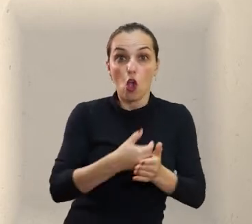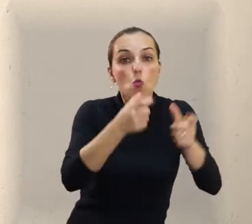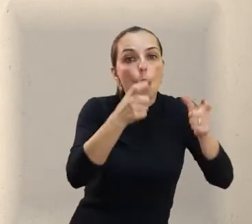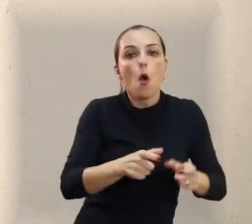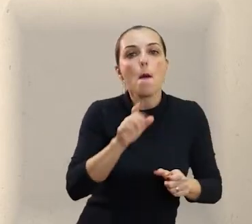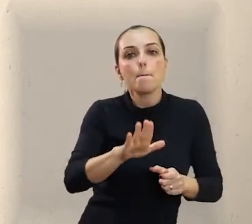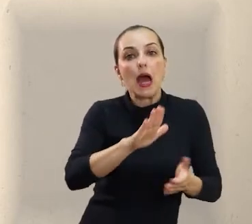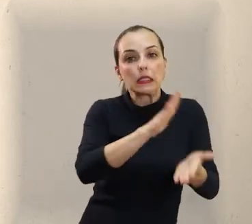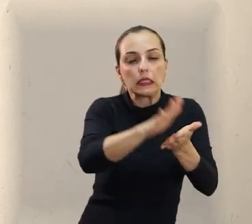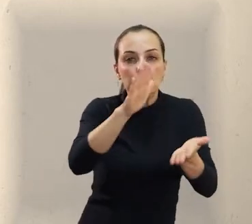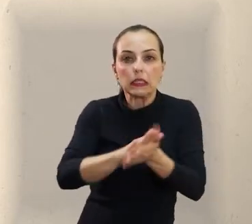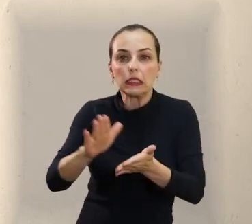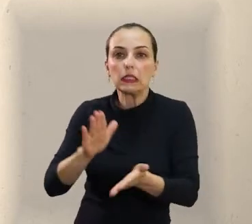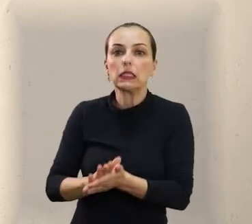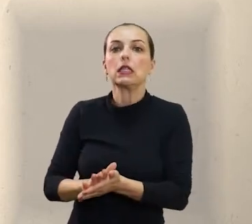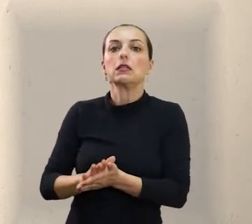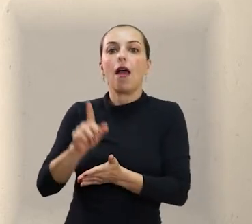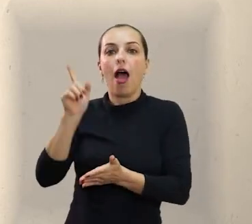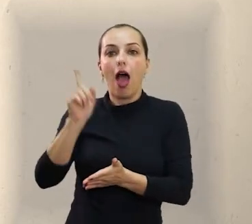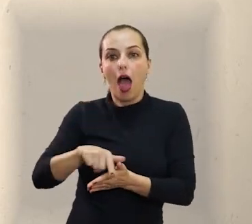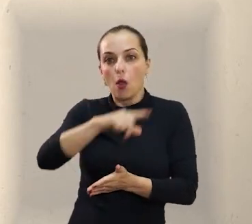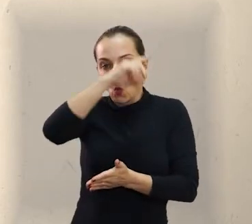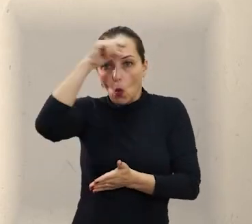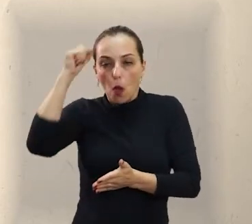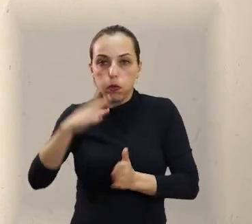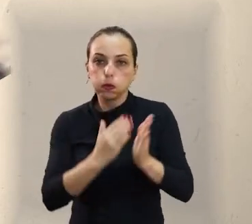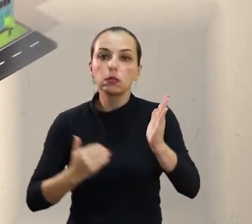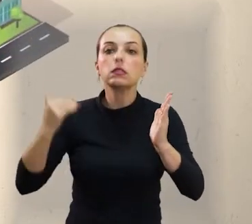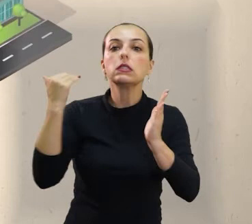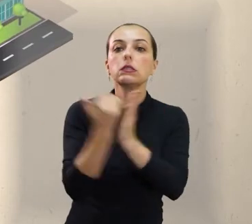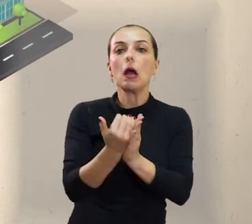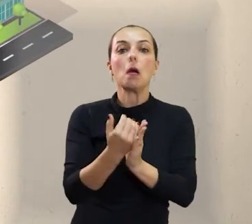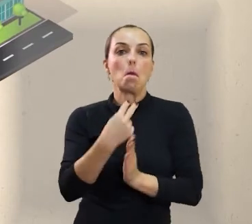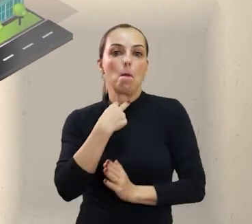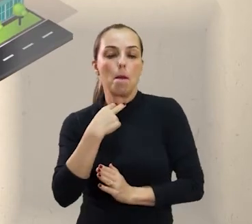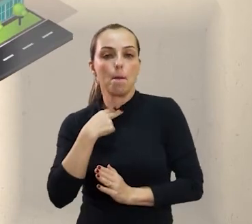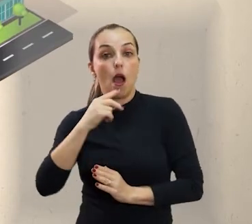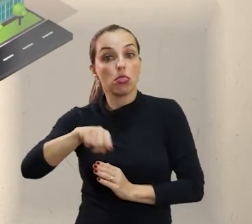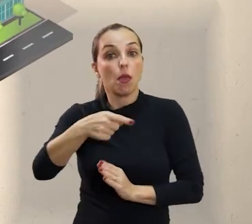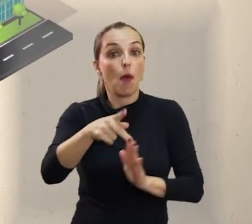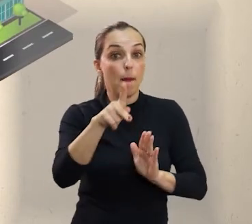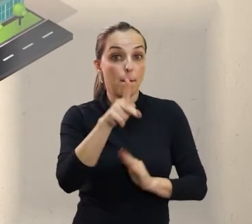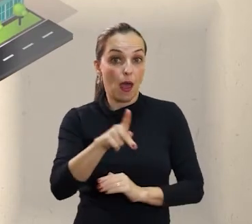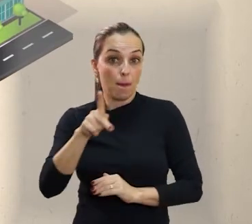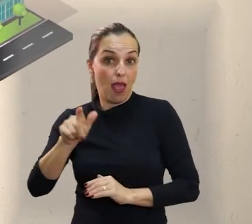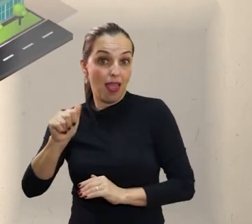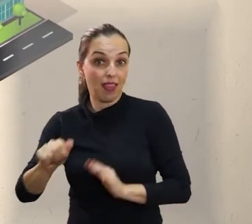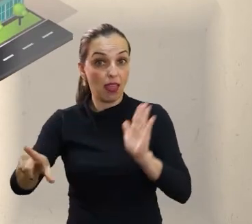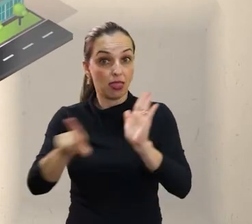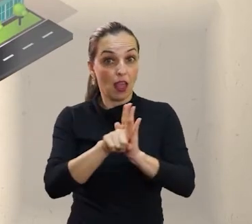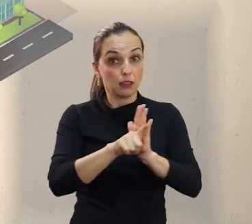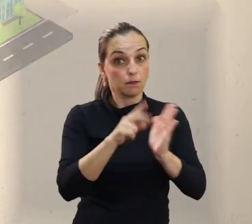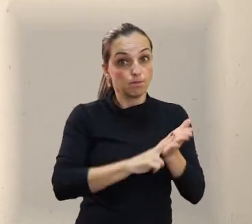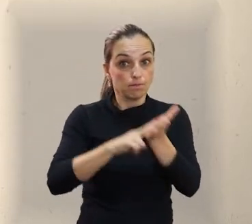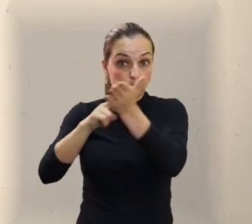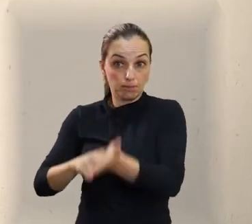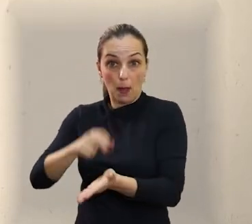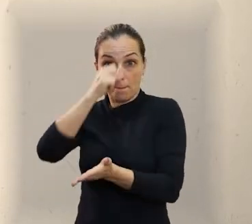se aumente a despesa total. Feito isso, o PPA deve ser devolvido para a sanção do prefeito até o final do ano.